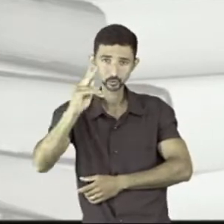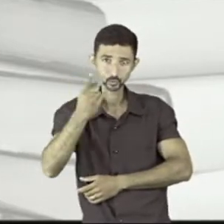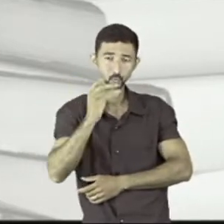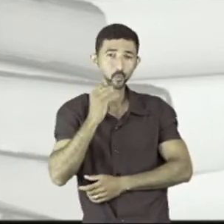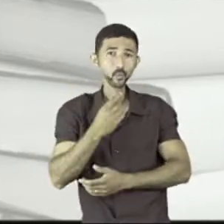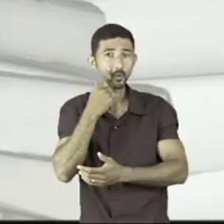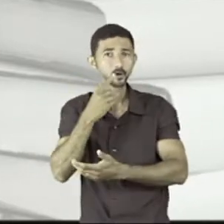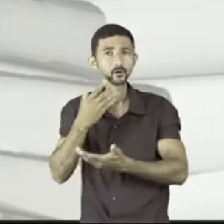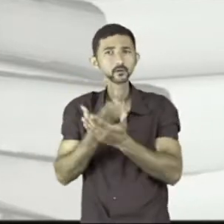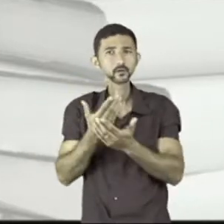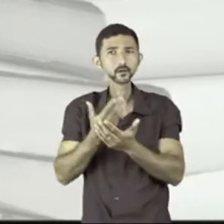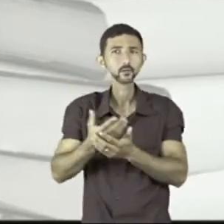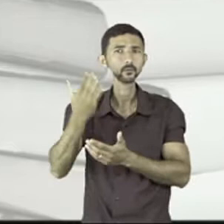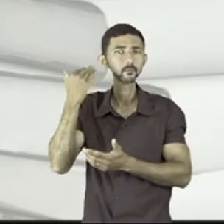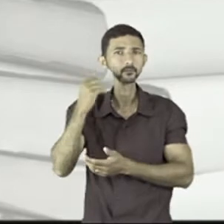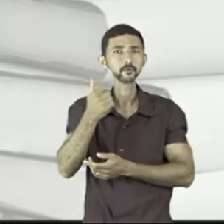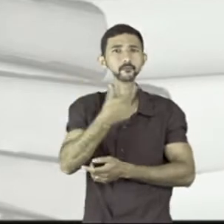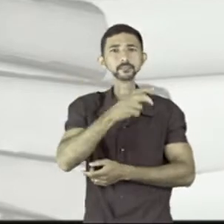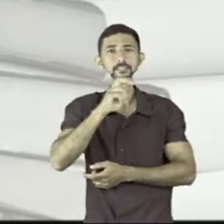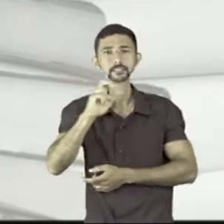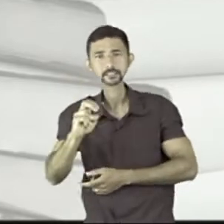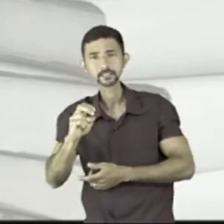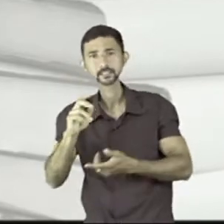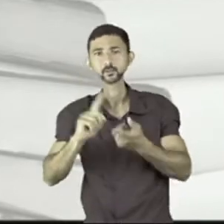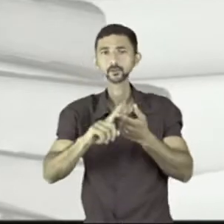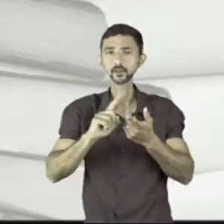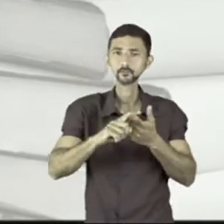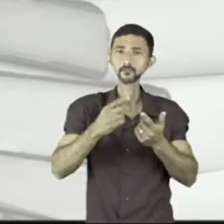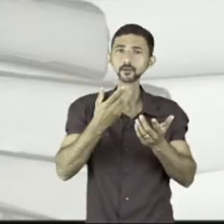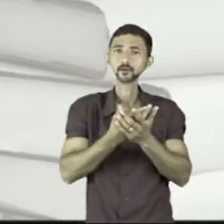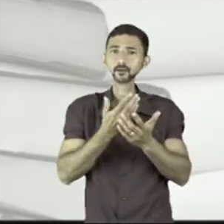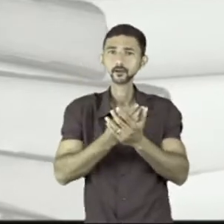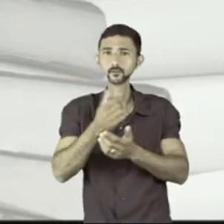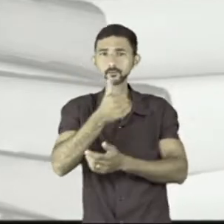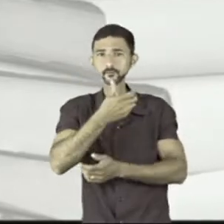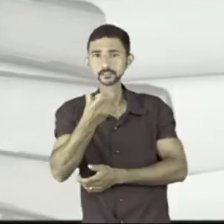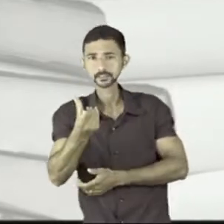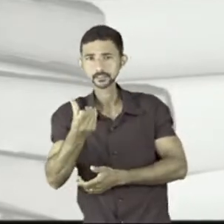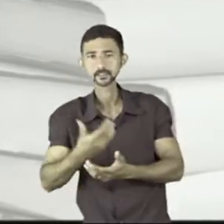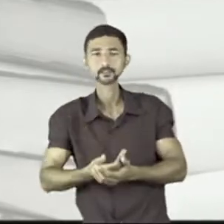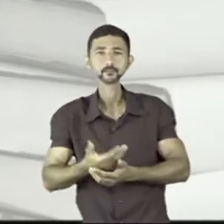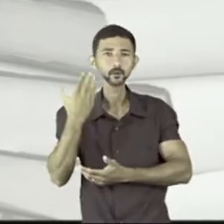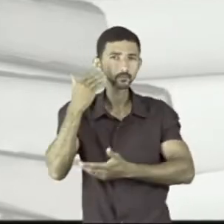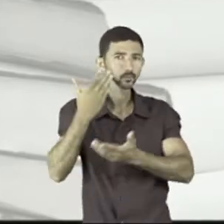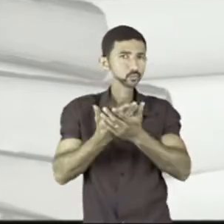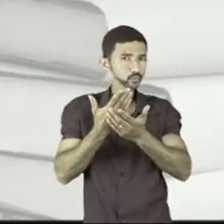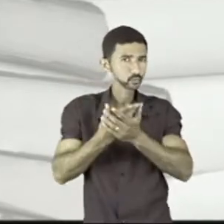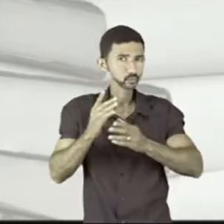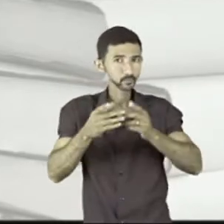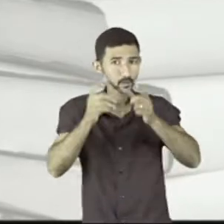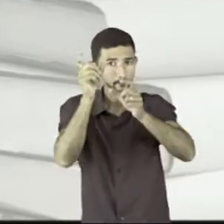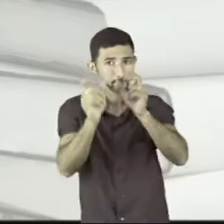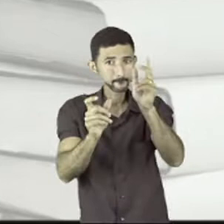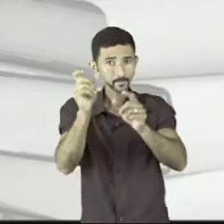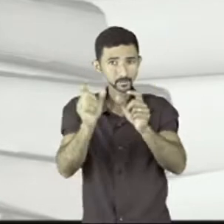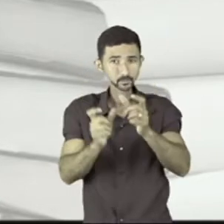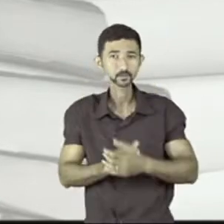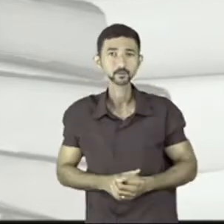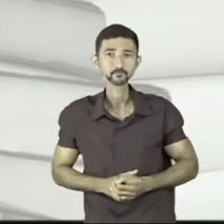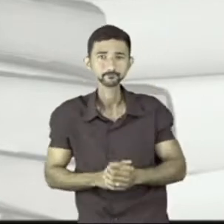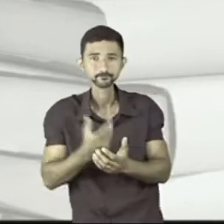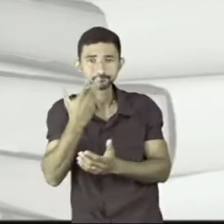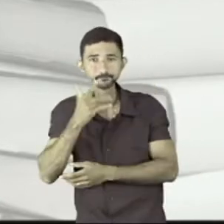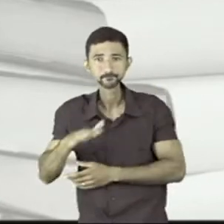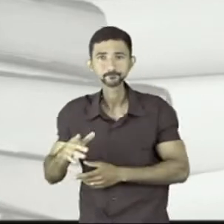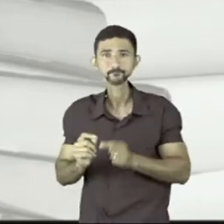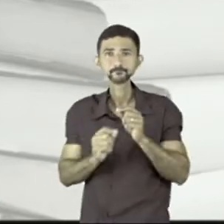anterior, nas aulas 25 e 26, você viu uma tira do Armandinho também, você já sabe que ele é um personagem infantil